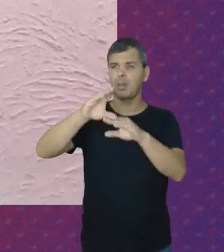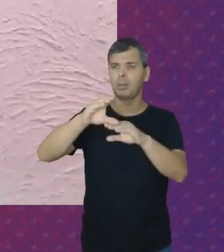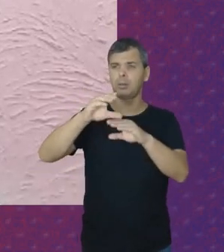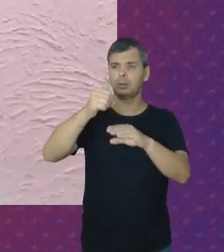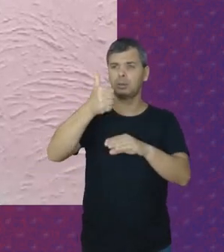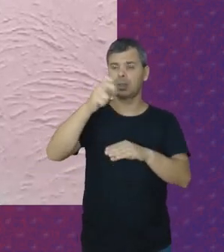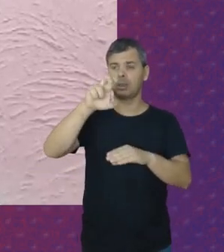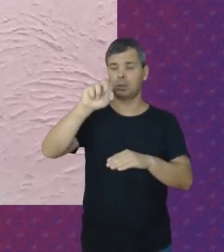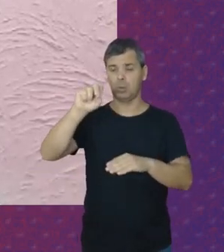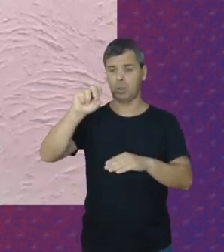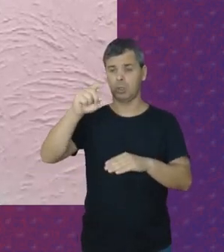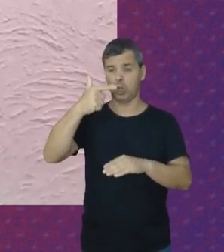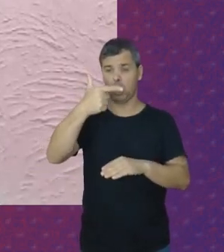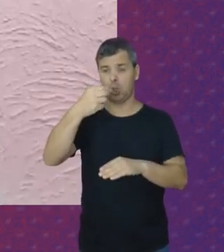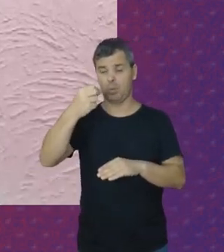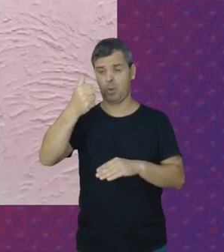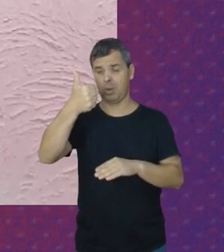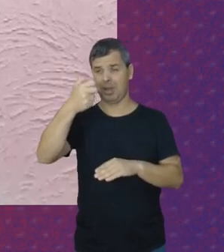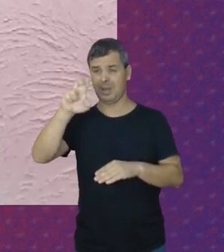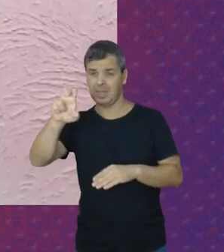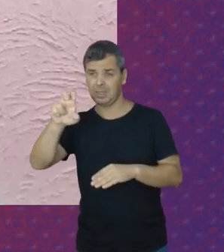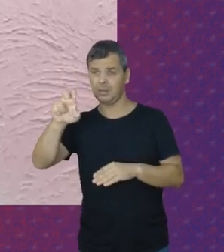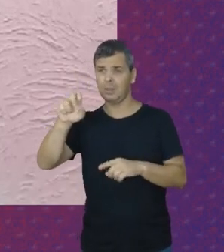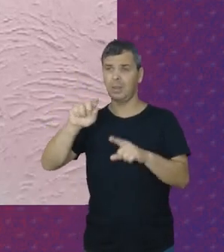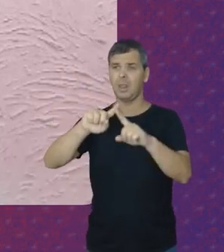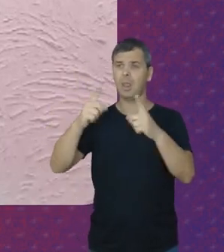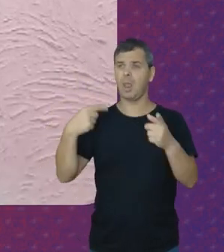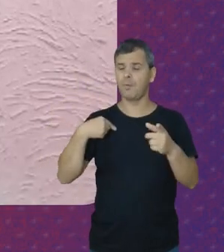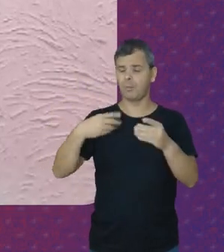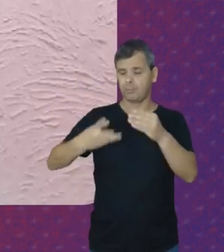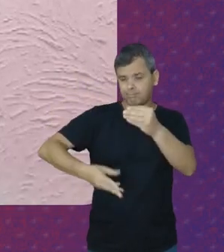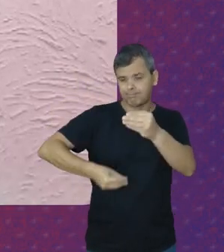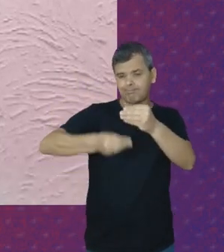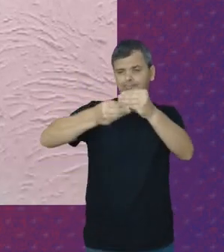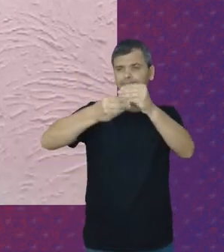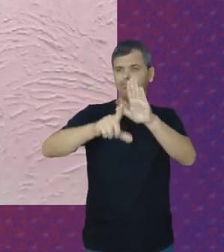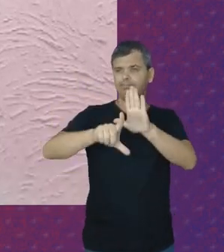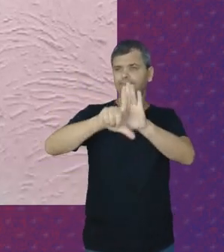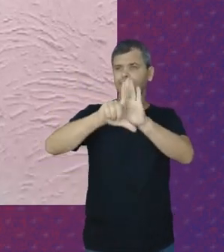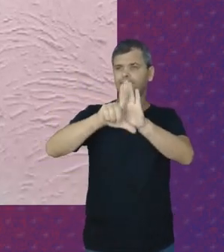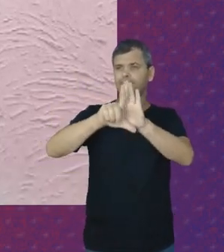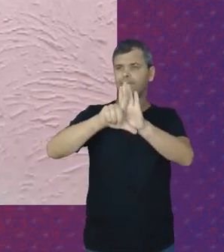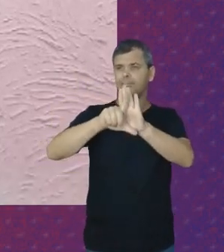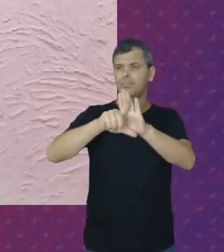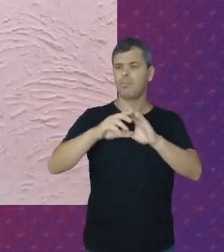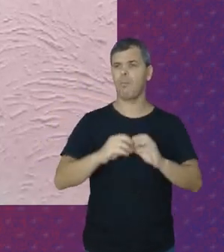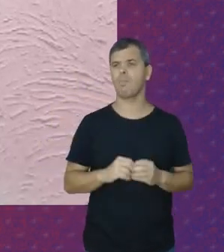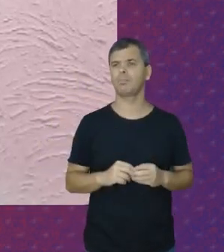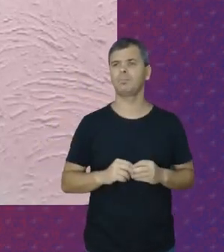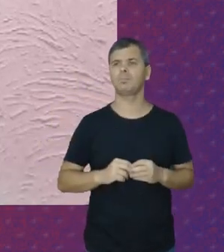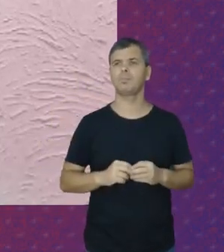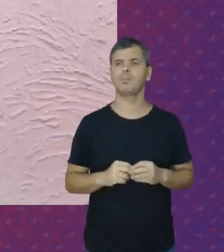em 2015 Ela foi ali complementada Em outubro de 2015